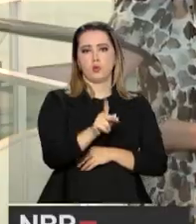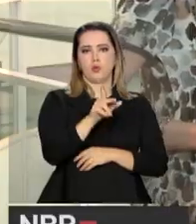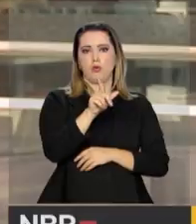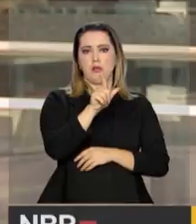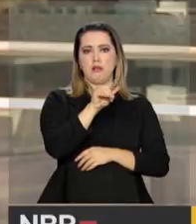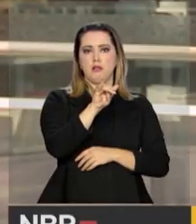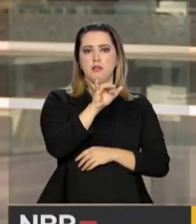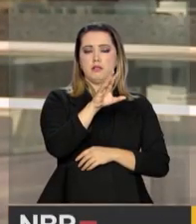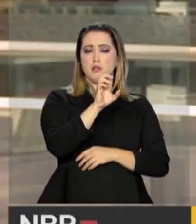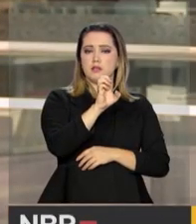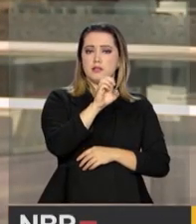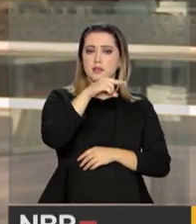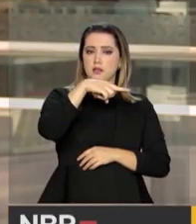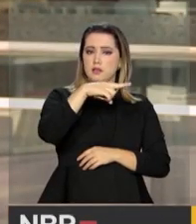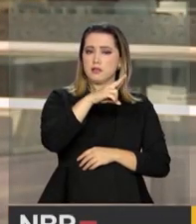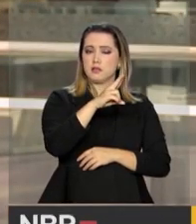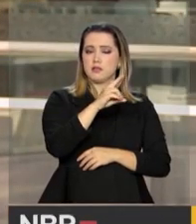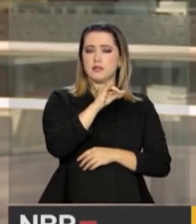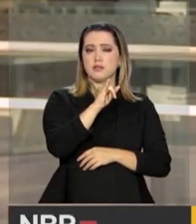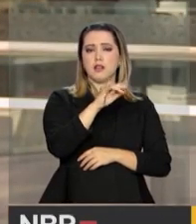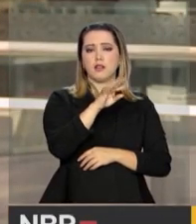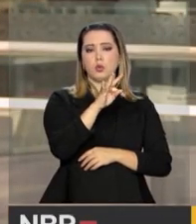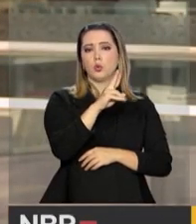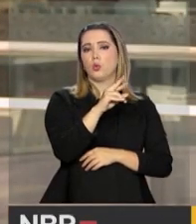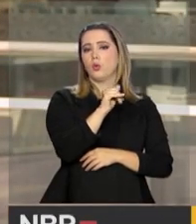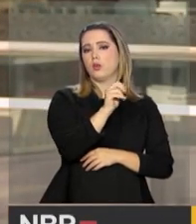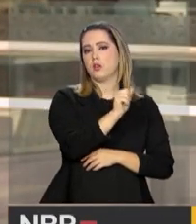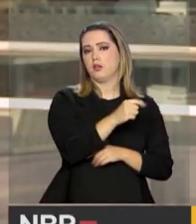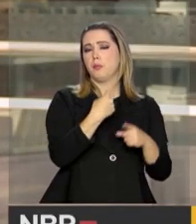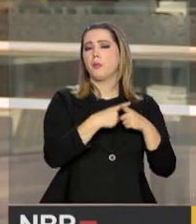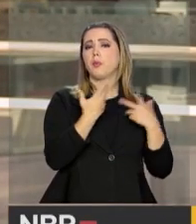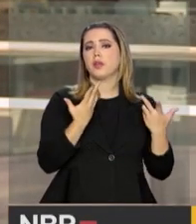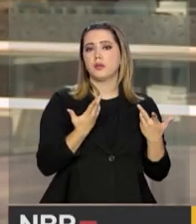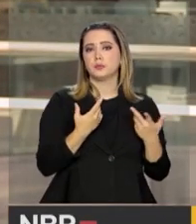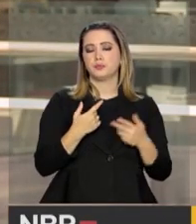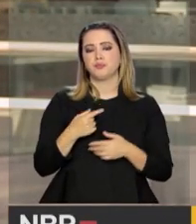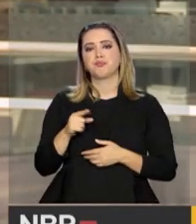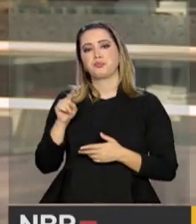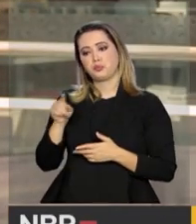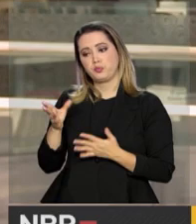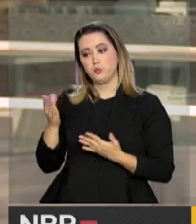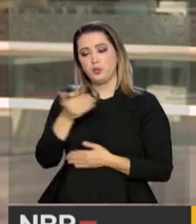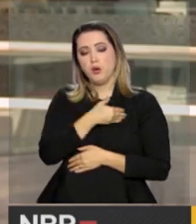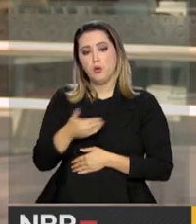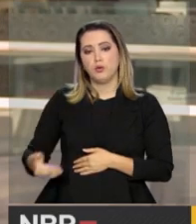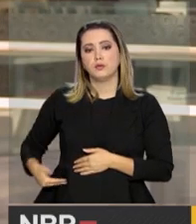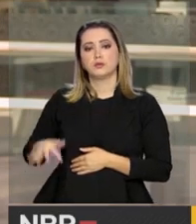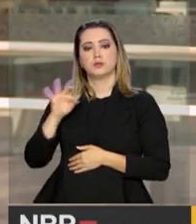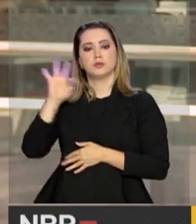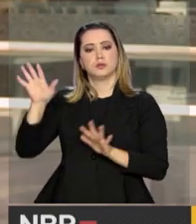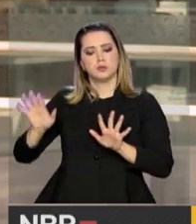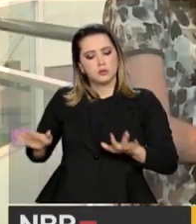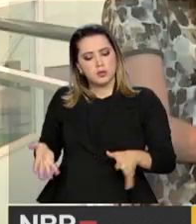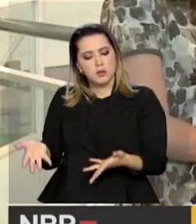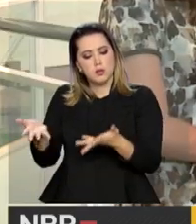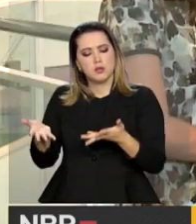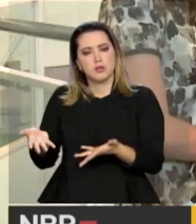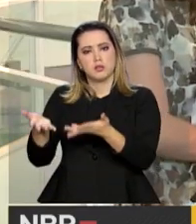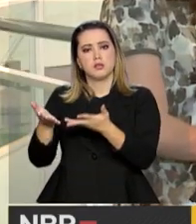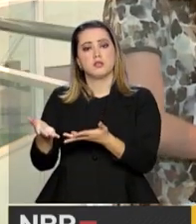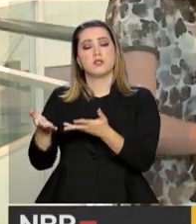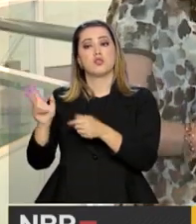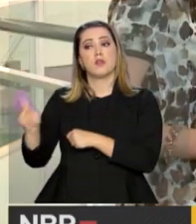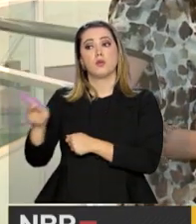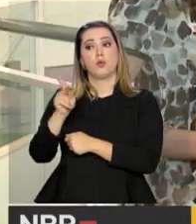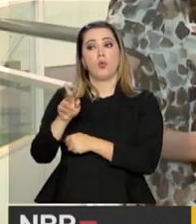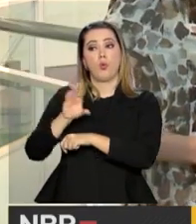matrículas? O governo federal tem incentivado fortemente as licenciaturas no ensino nas universidades públicas, em